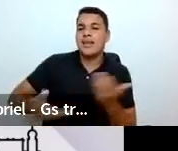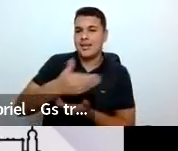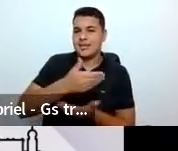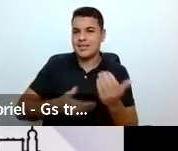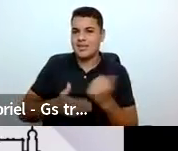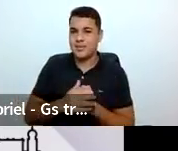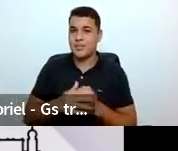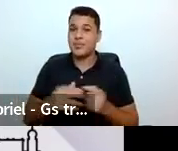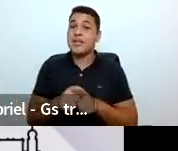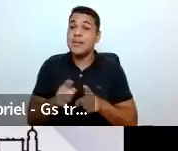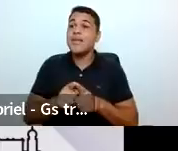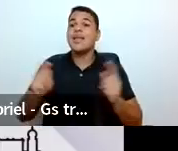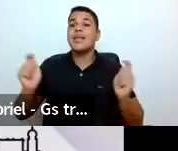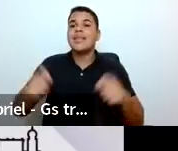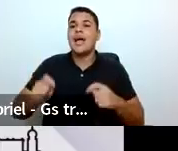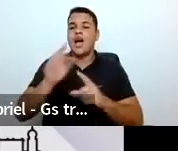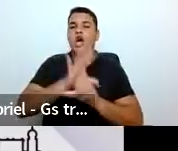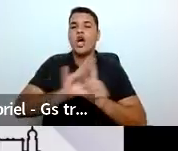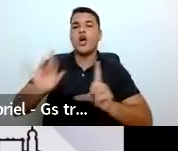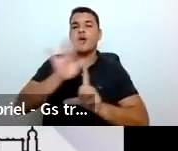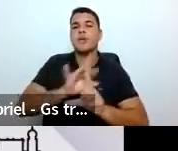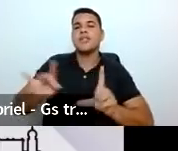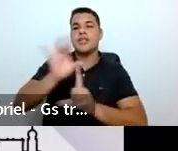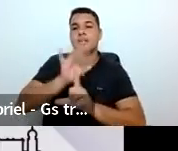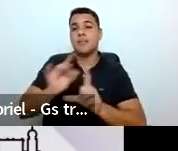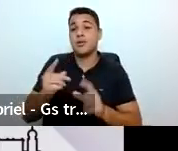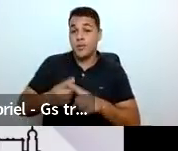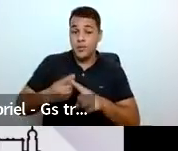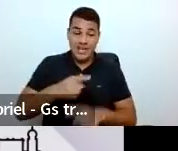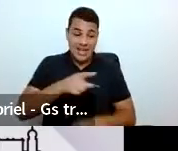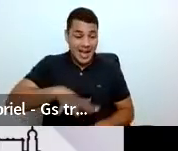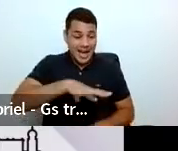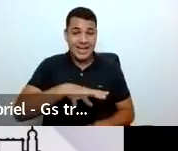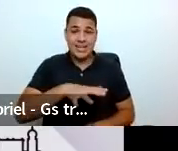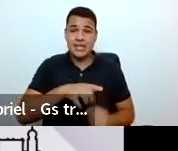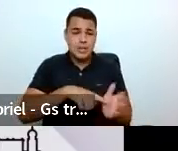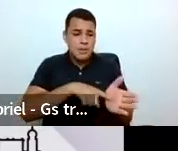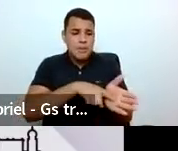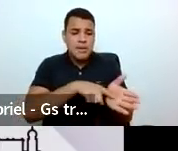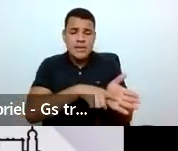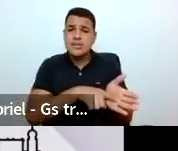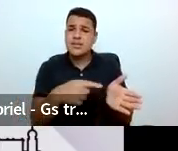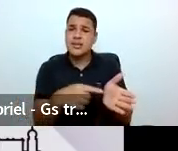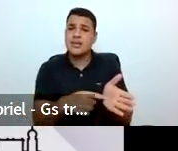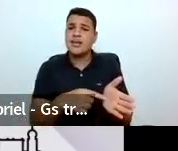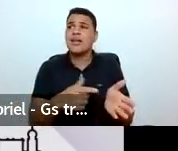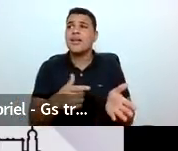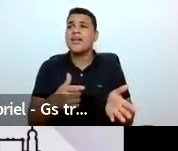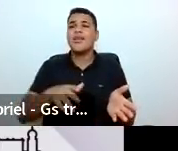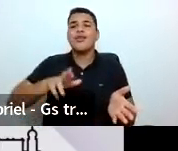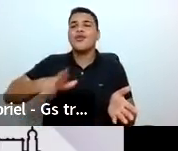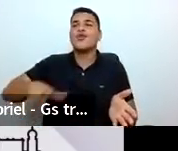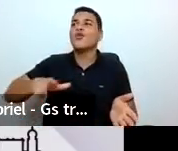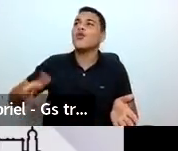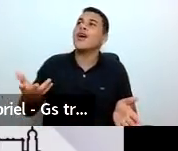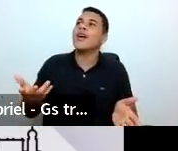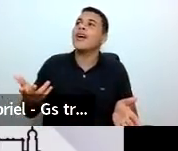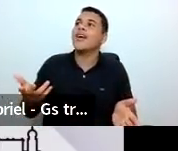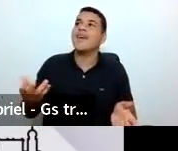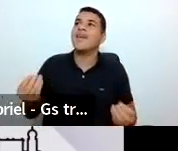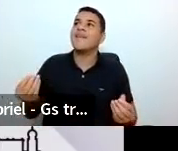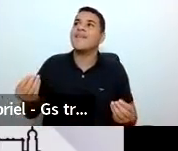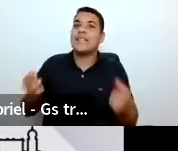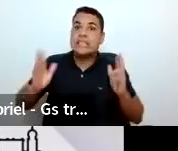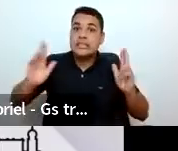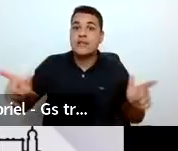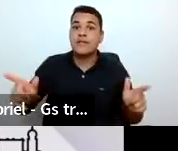de compartilhamento. O mundo da pesquisa não é diferente desse mundo, ele também está se